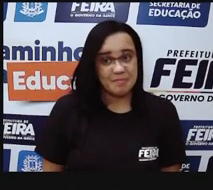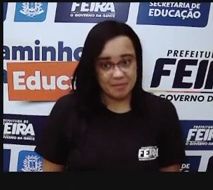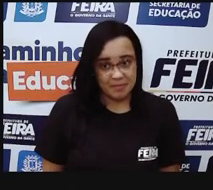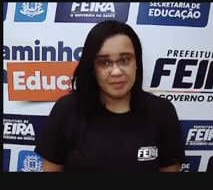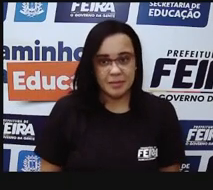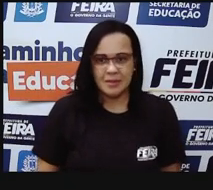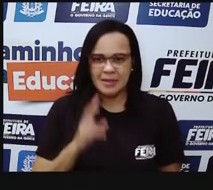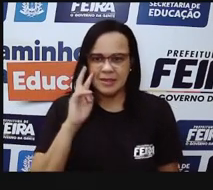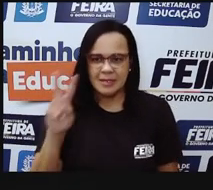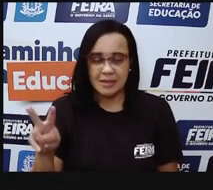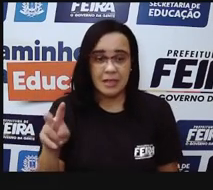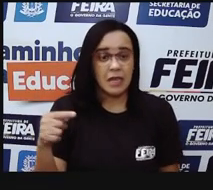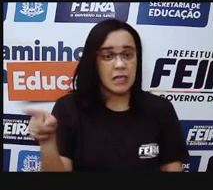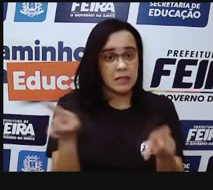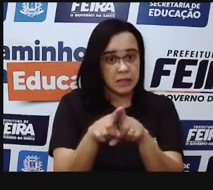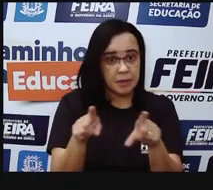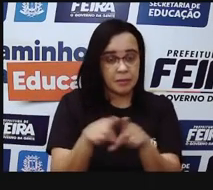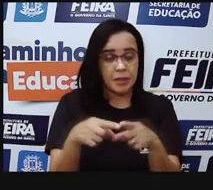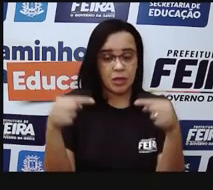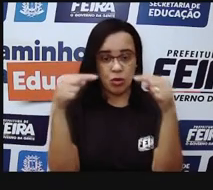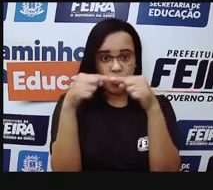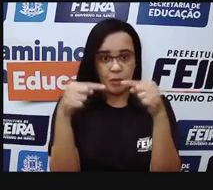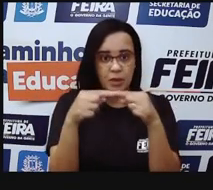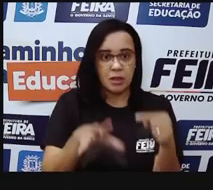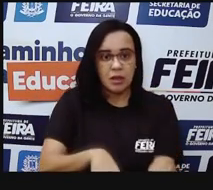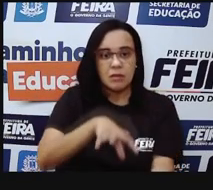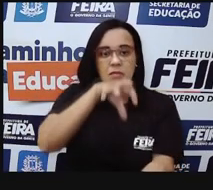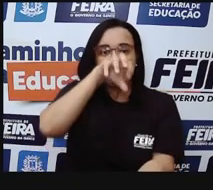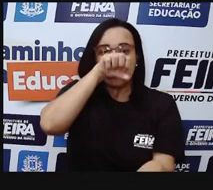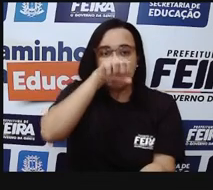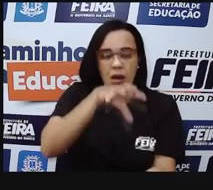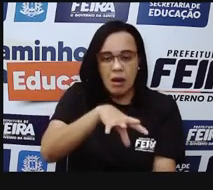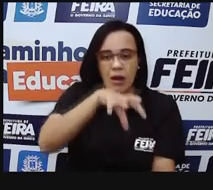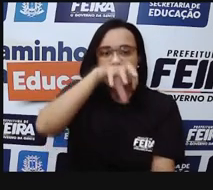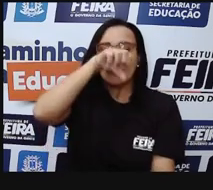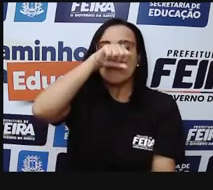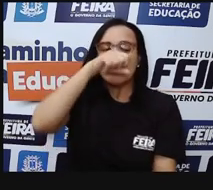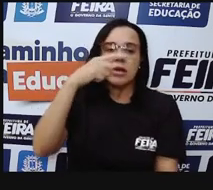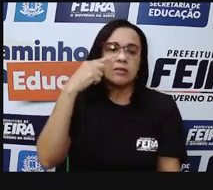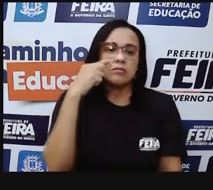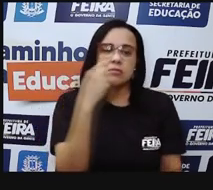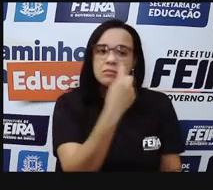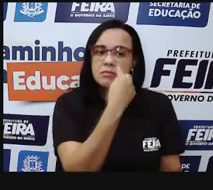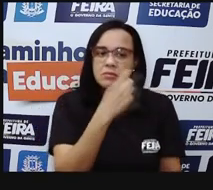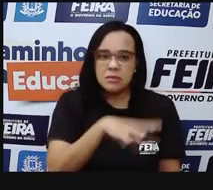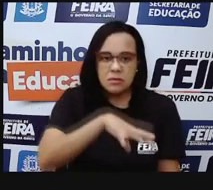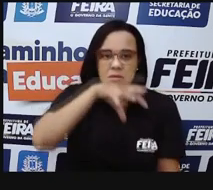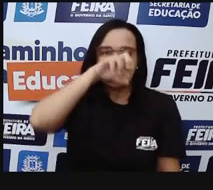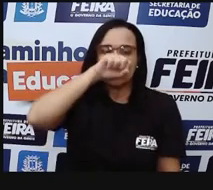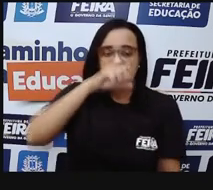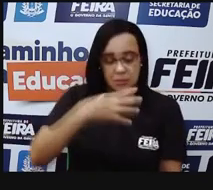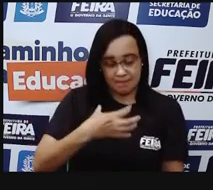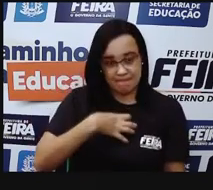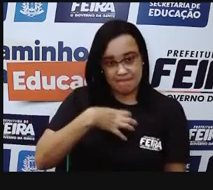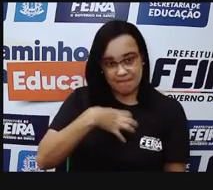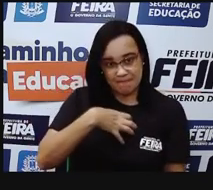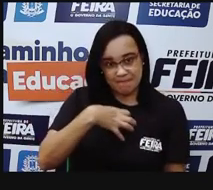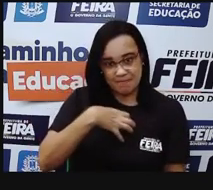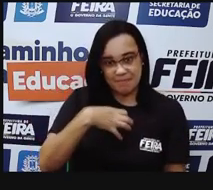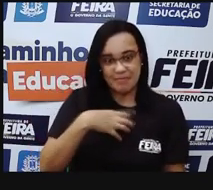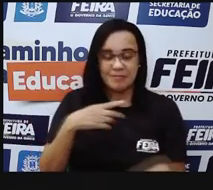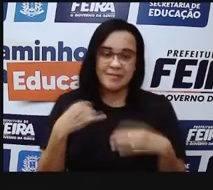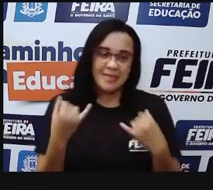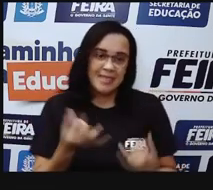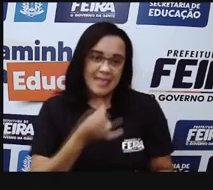imagem aqui para vocês identificarem, então, ó, então, eu enalhei, né? Sentiu o cheiro de uma flor,